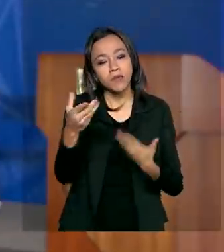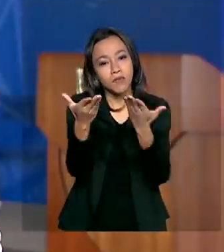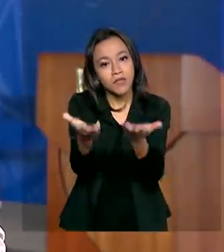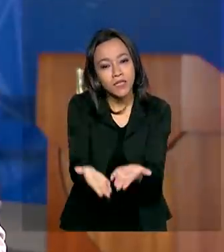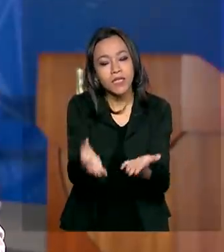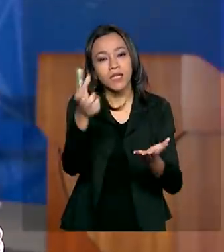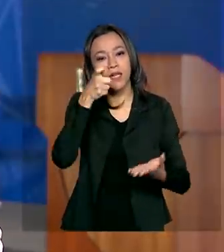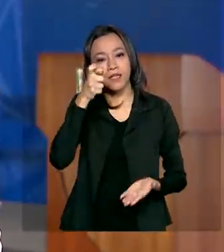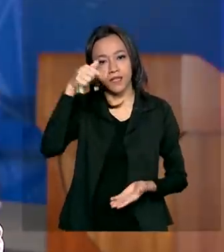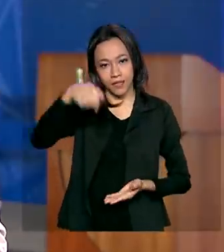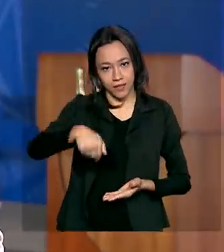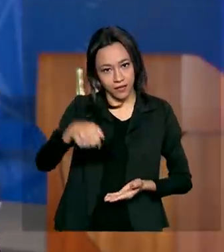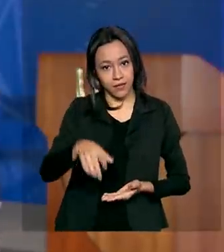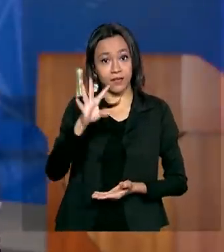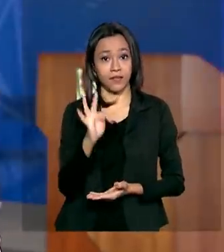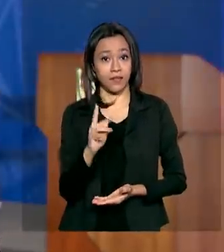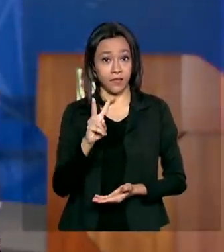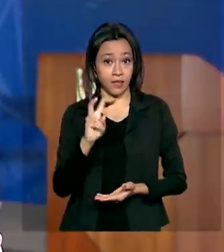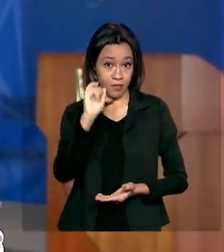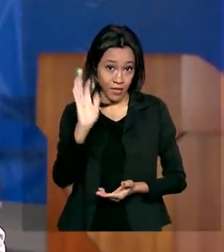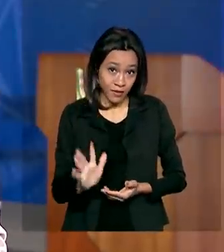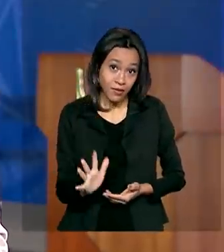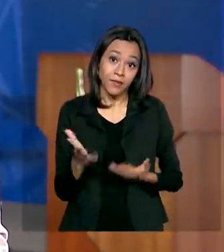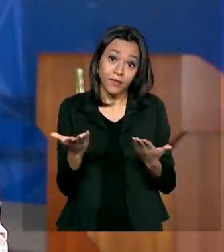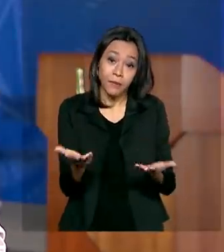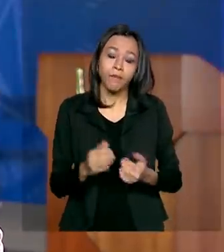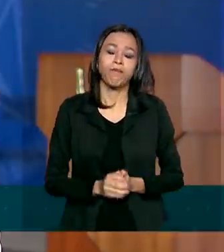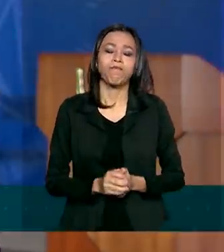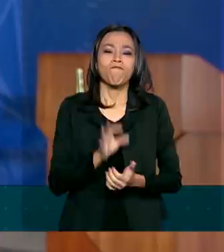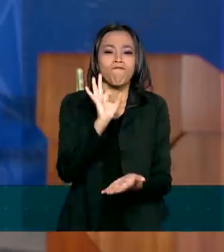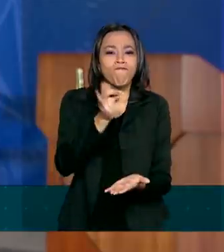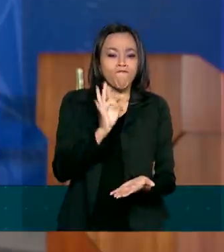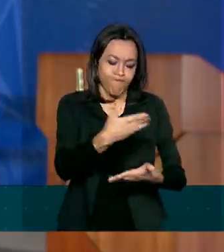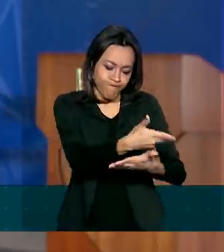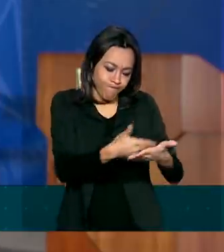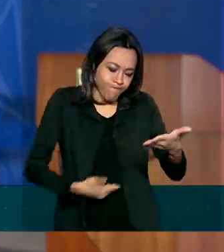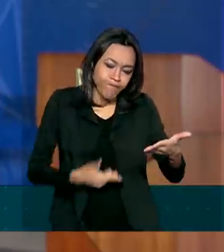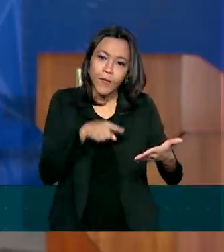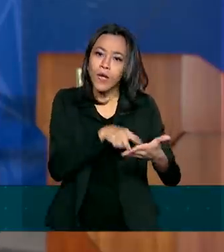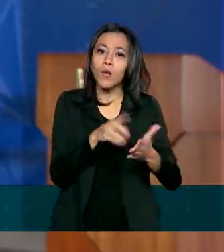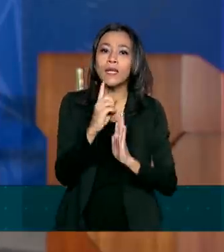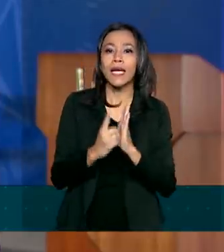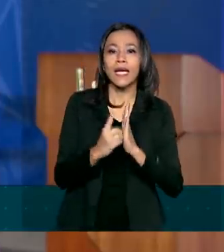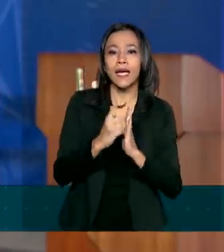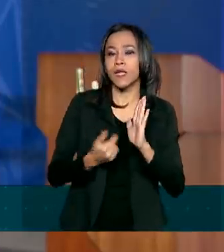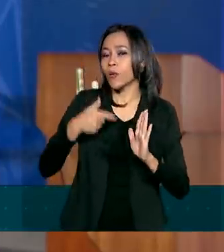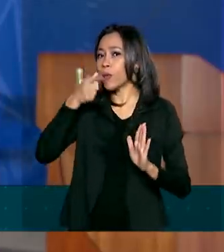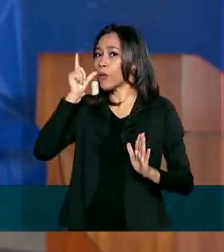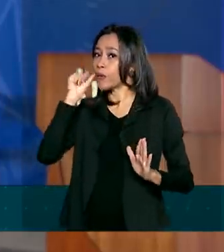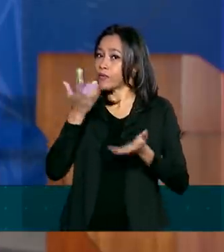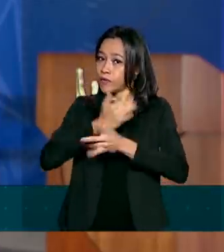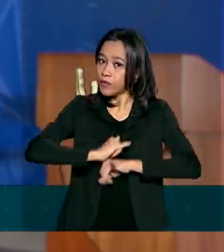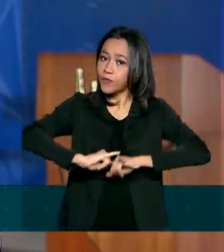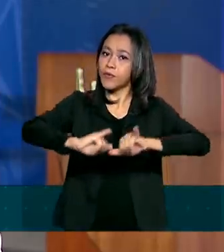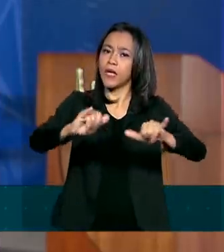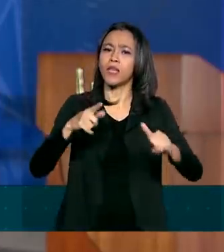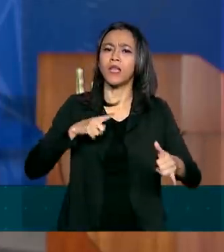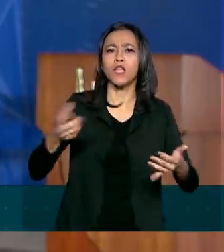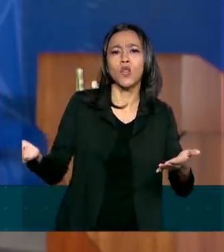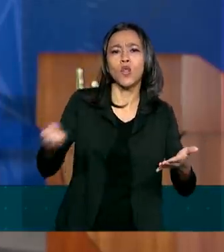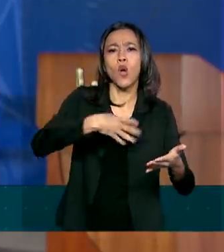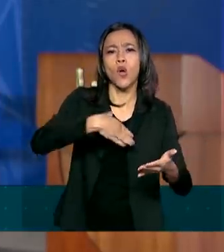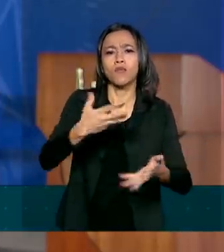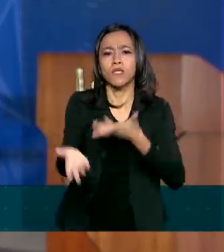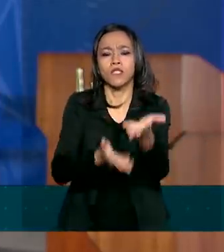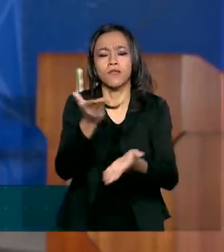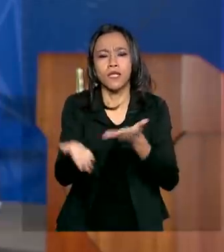você que acompanha a TV Brasil. É isso mesmo. O decreto publicado no Diário Oficial da União de ontem inclui novas atividades entre